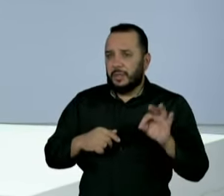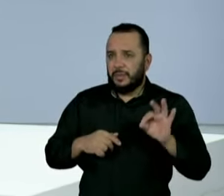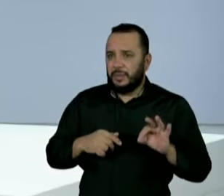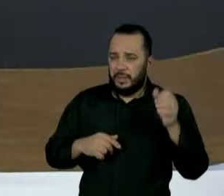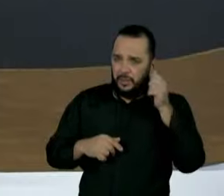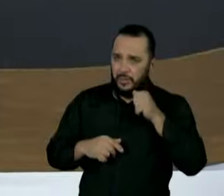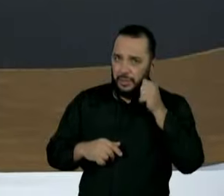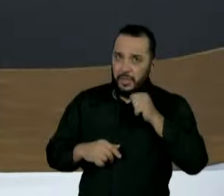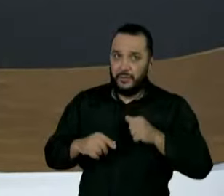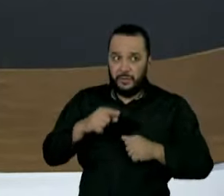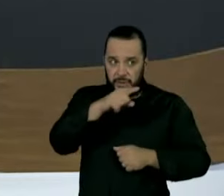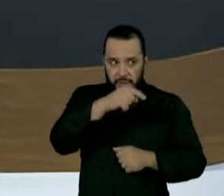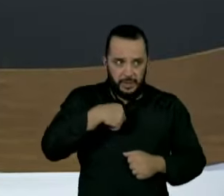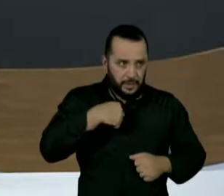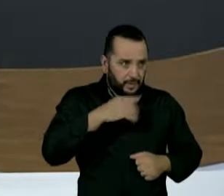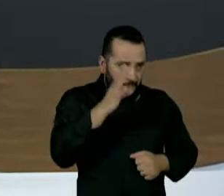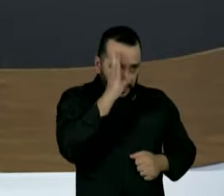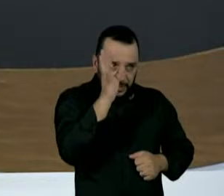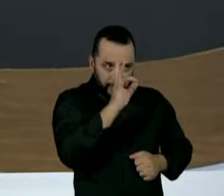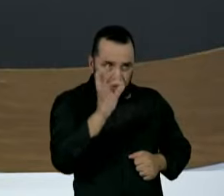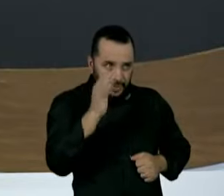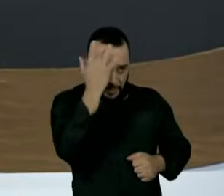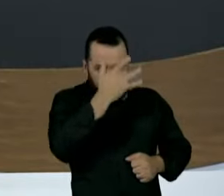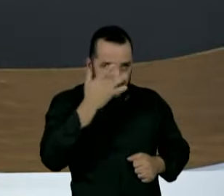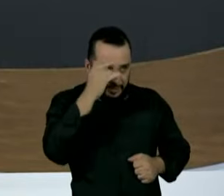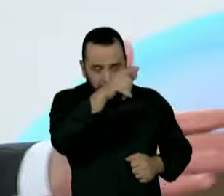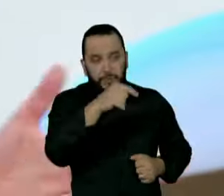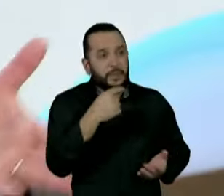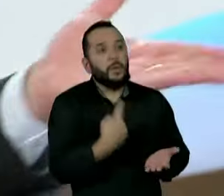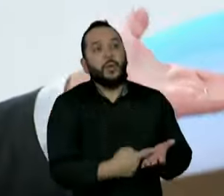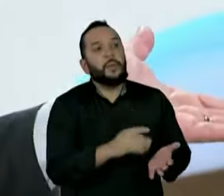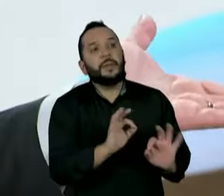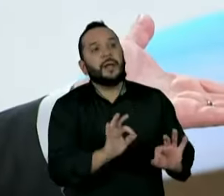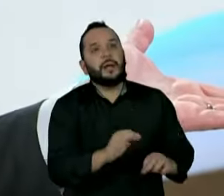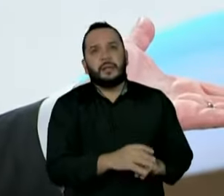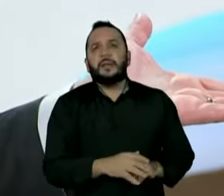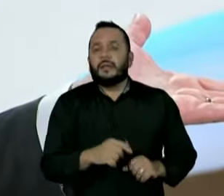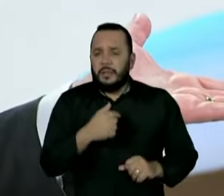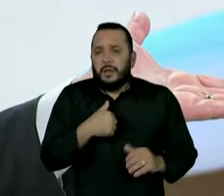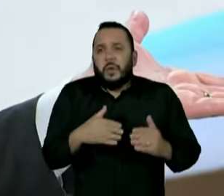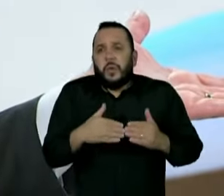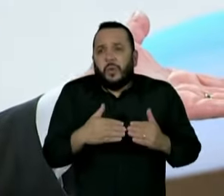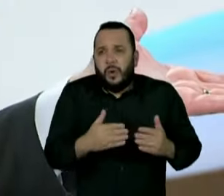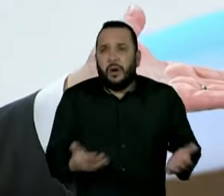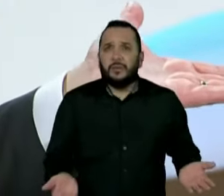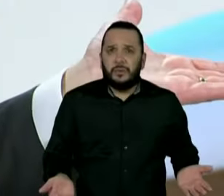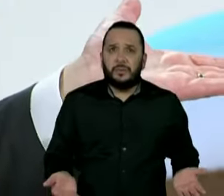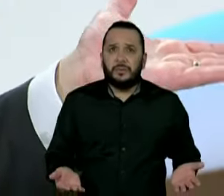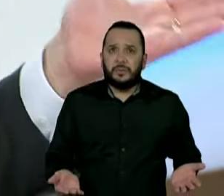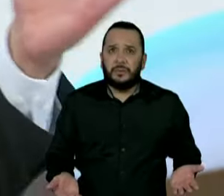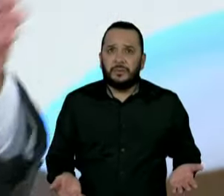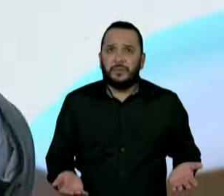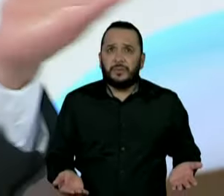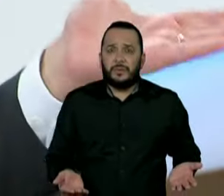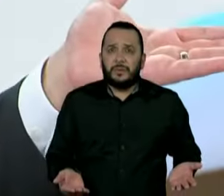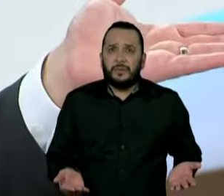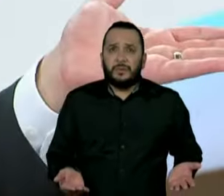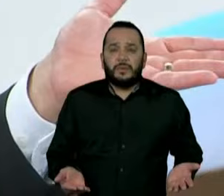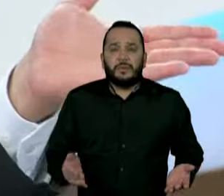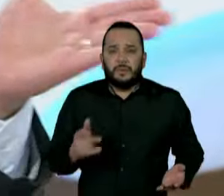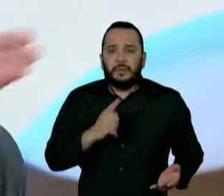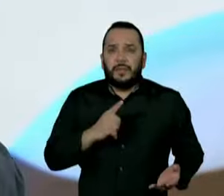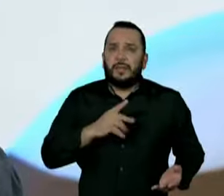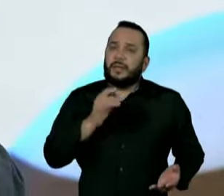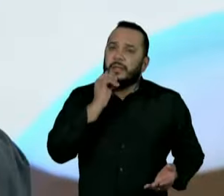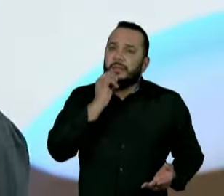a meta do Haddad, mas o senhor também não se comprometeu com nenhum. Não, eu sou super favorável, se você, assim, acho que o exemplo que nós temos